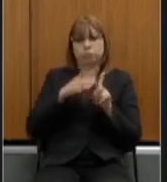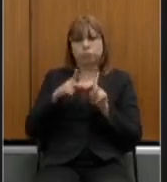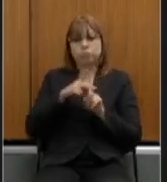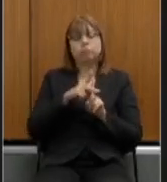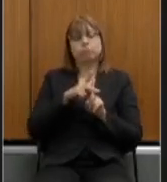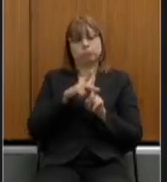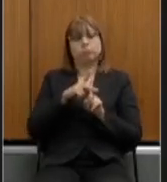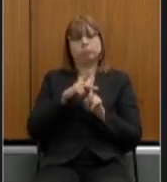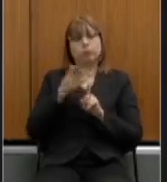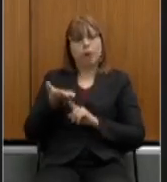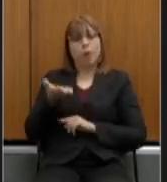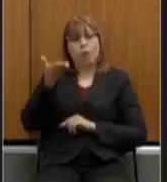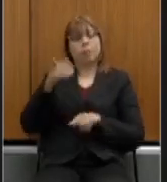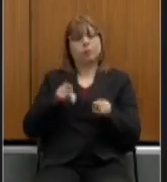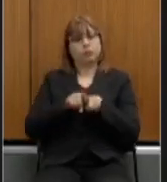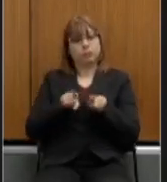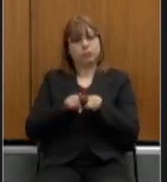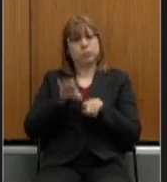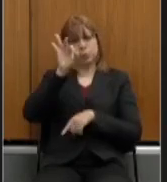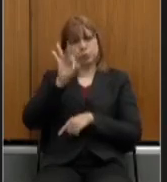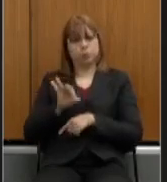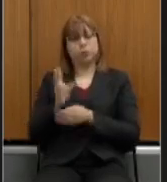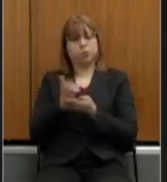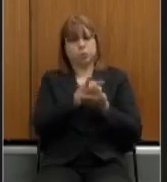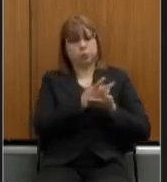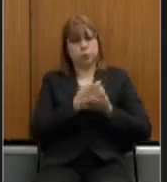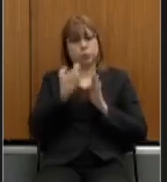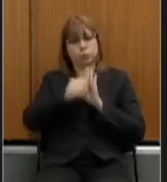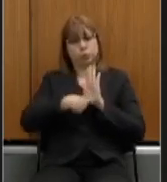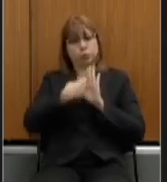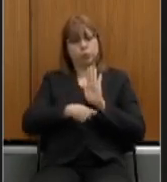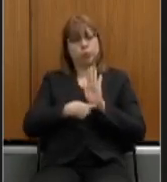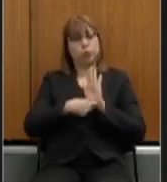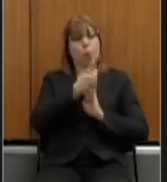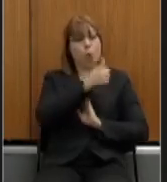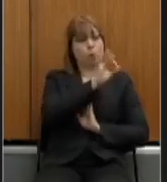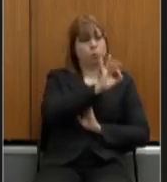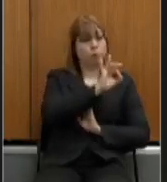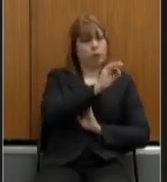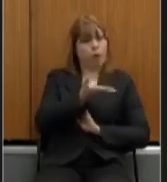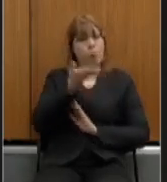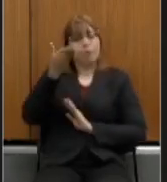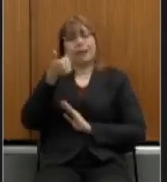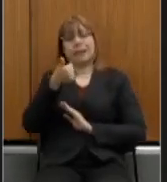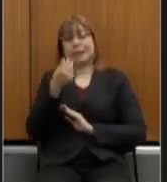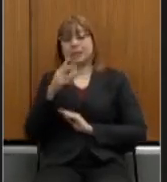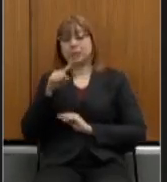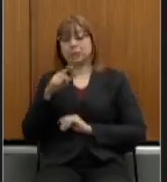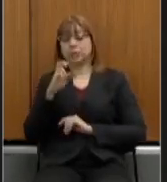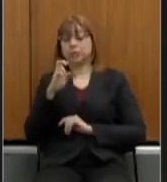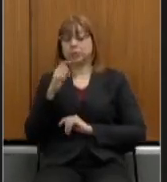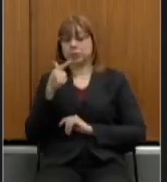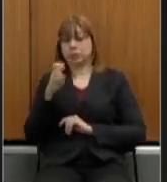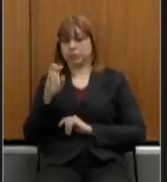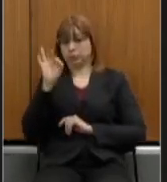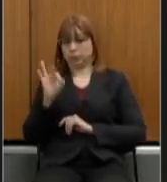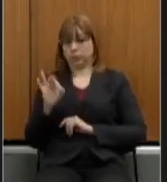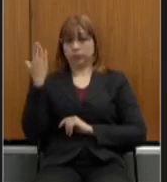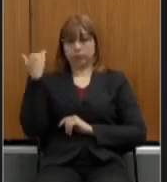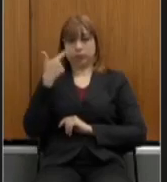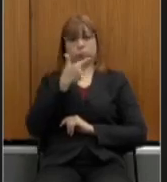aumentado a alíquota de 11% para 13,25% em 2015